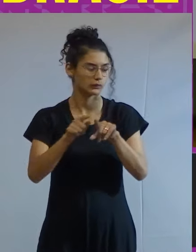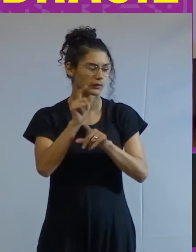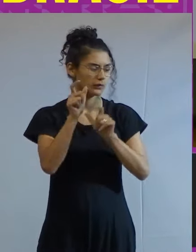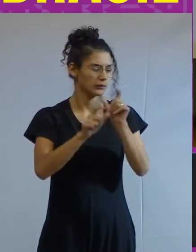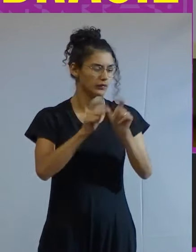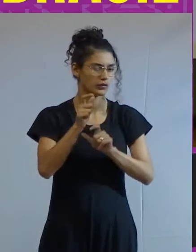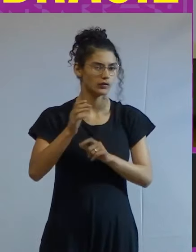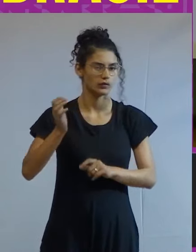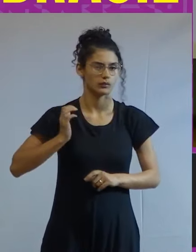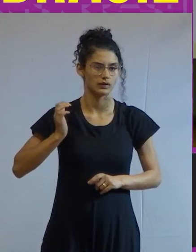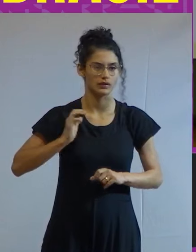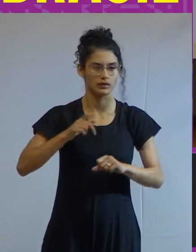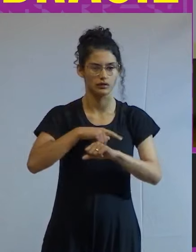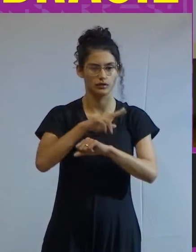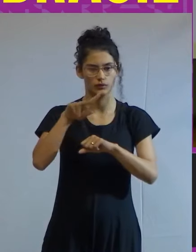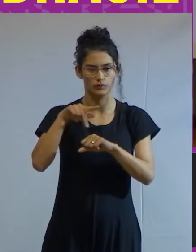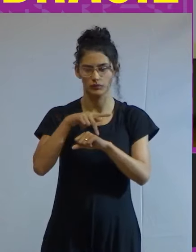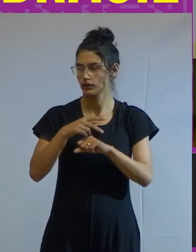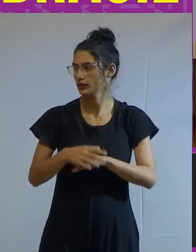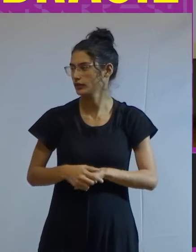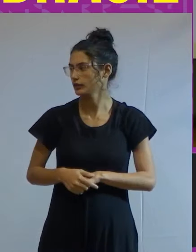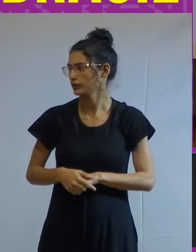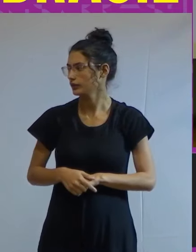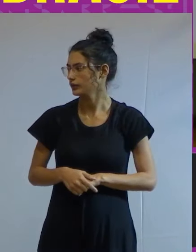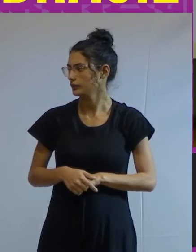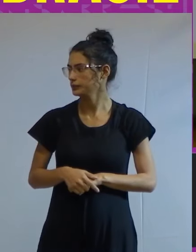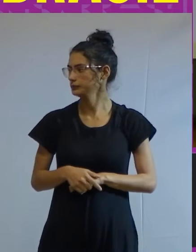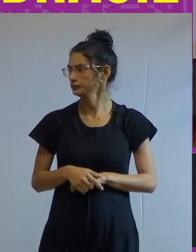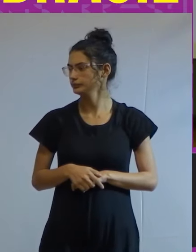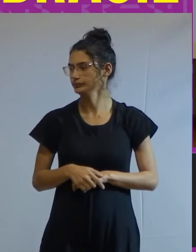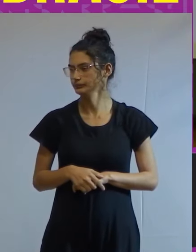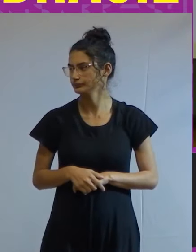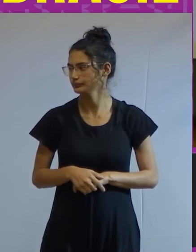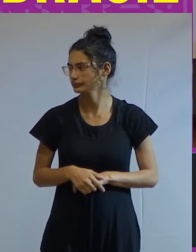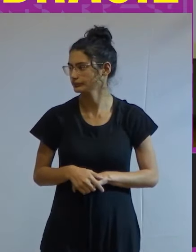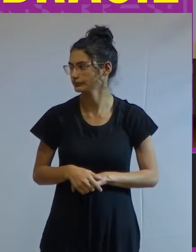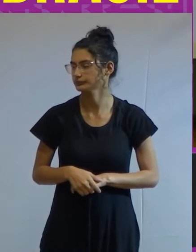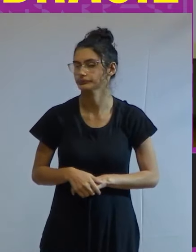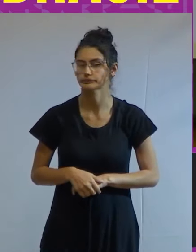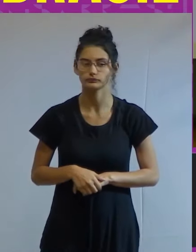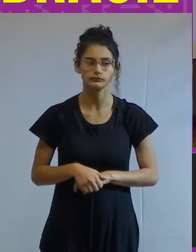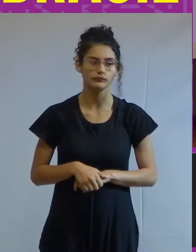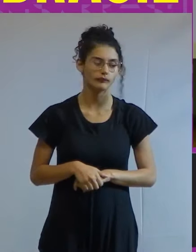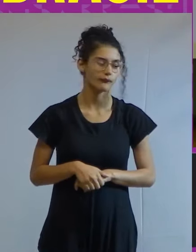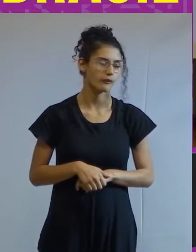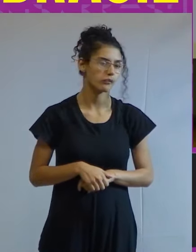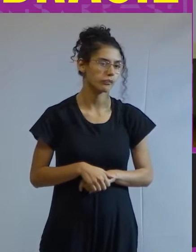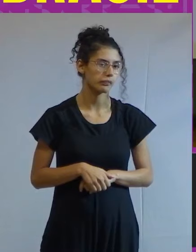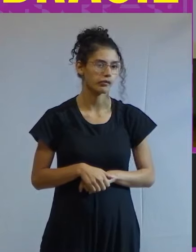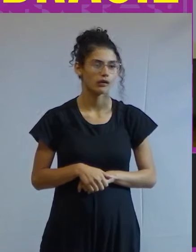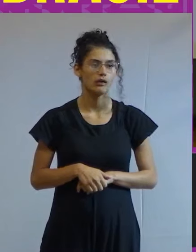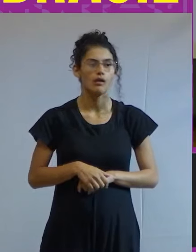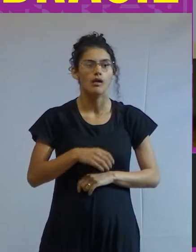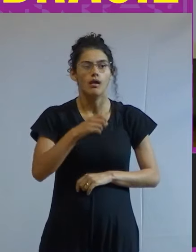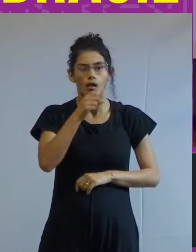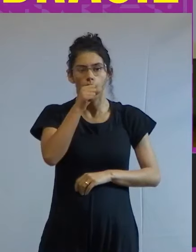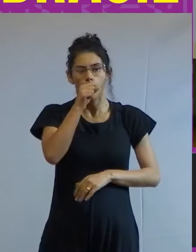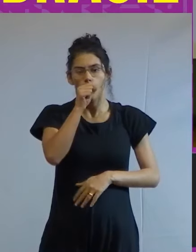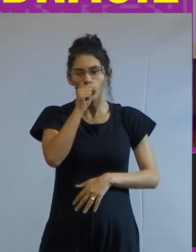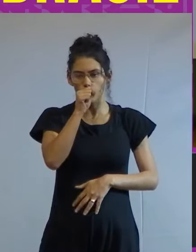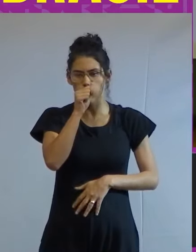ricas desse país certo isso é alguma coisa que tem que ser não só prosseguir mas tem que ser